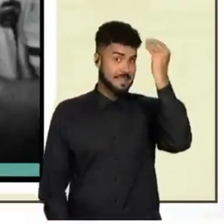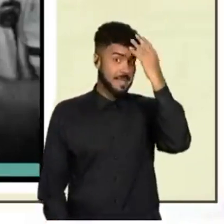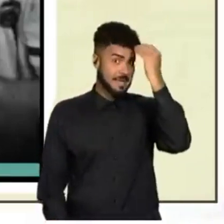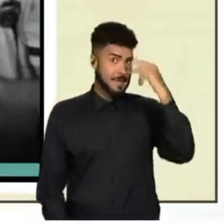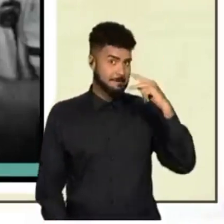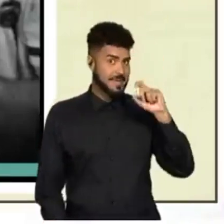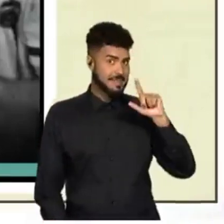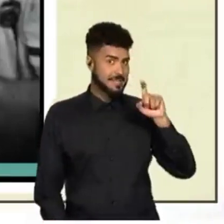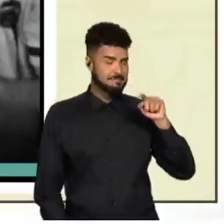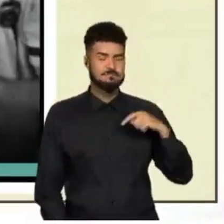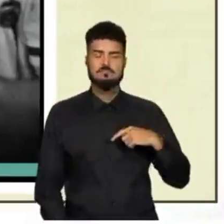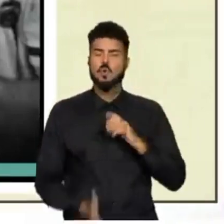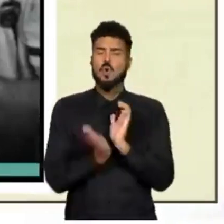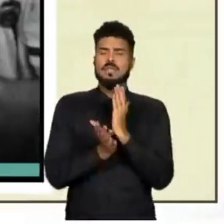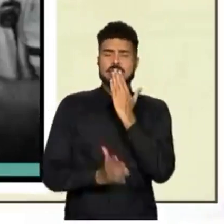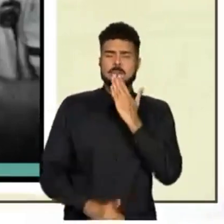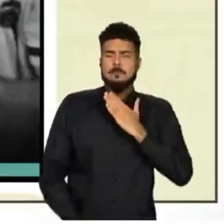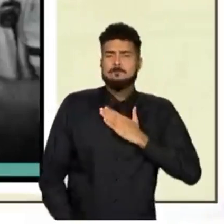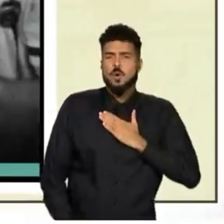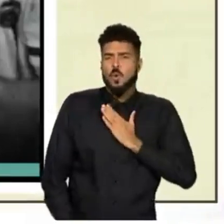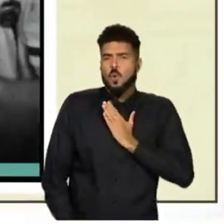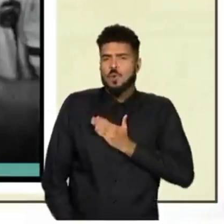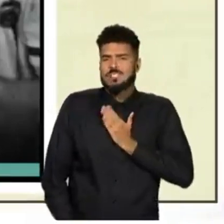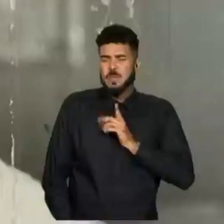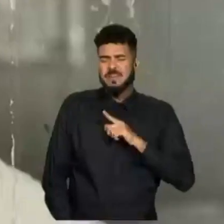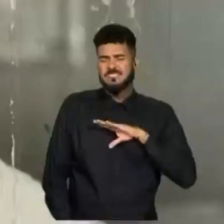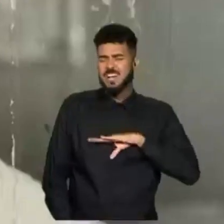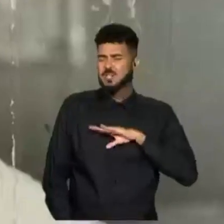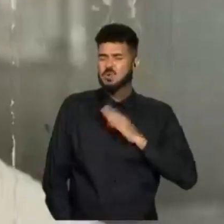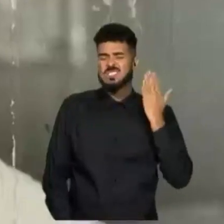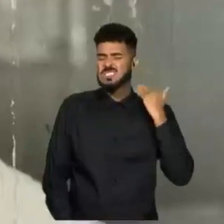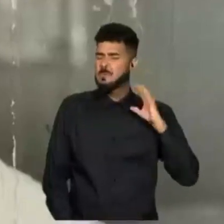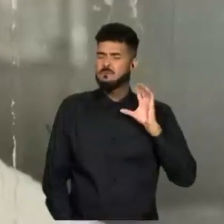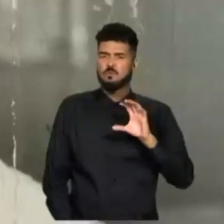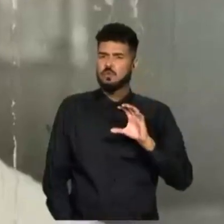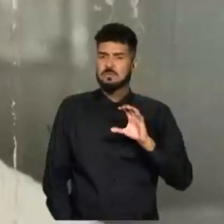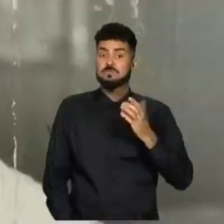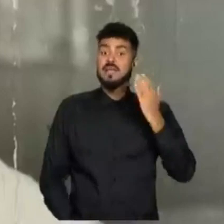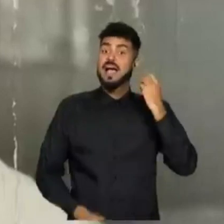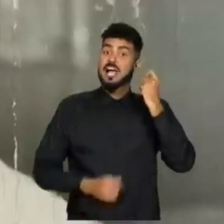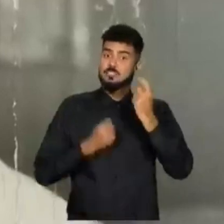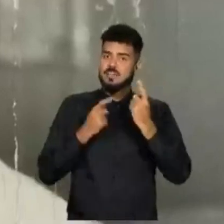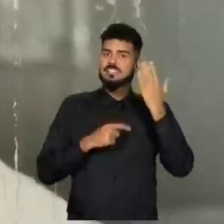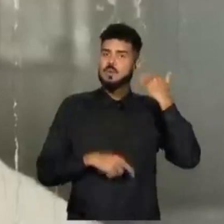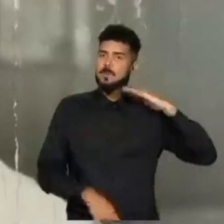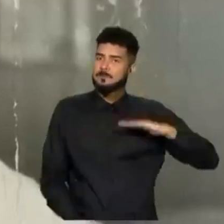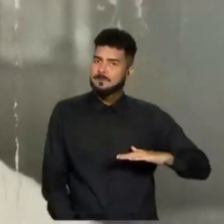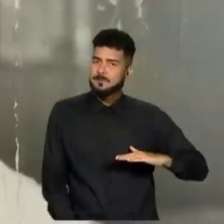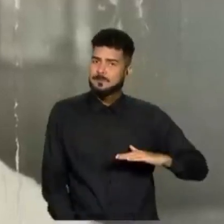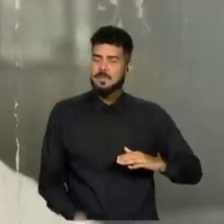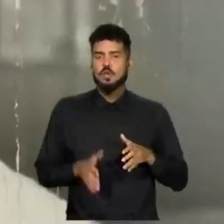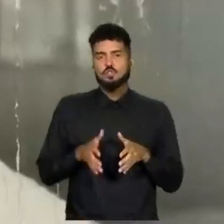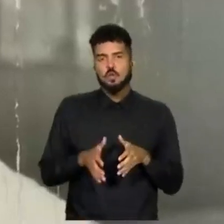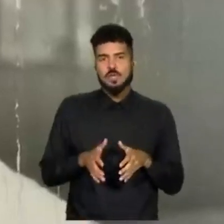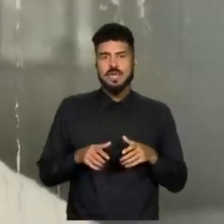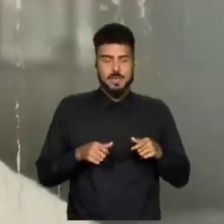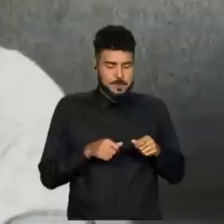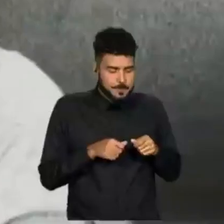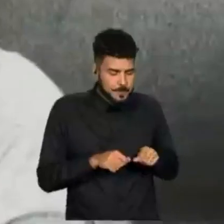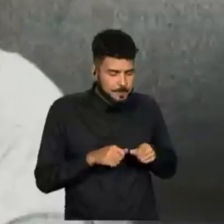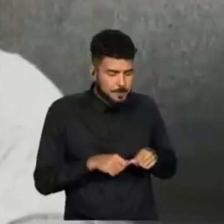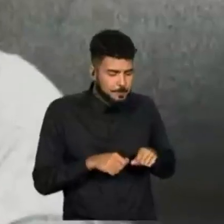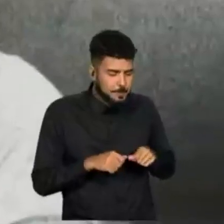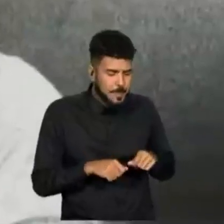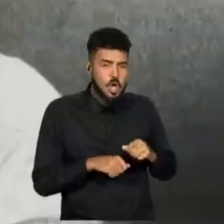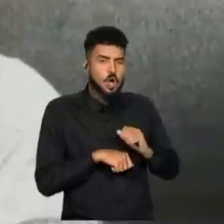obrigação dela a manutenção do estádio, mas seria uma medida de estrutura que poderia descontar no aluguel do